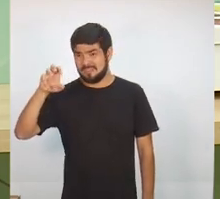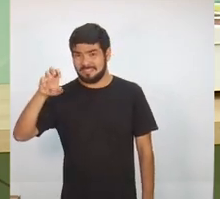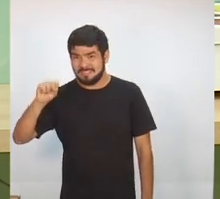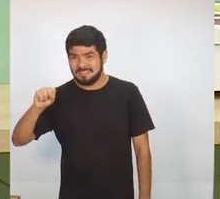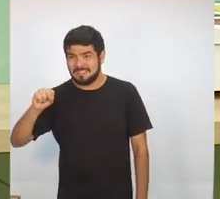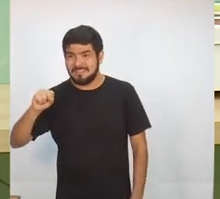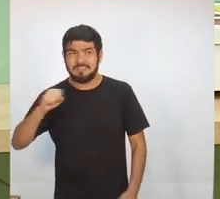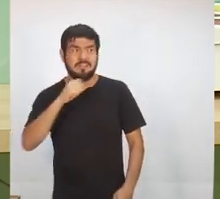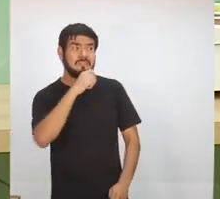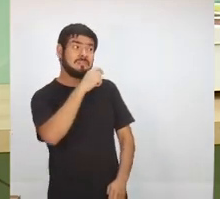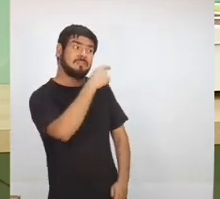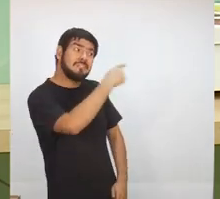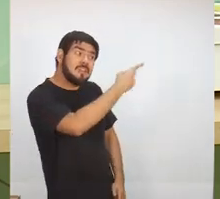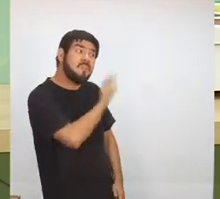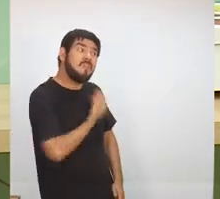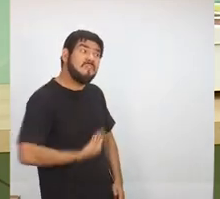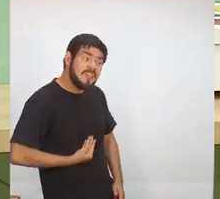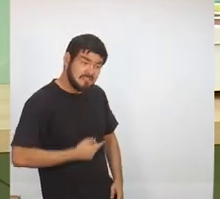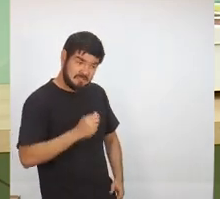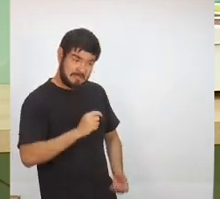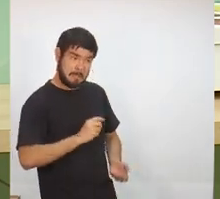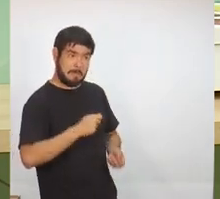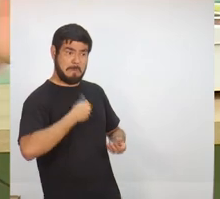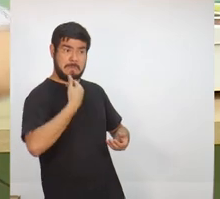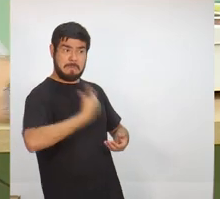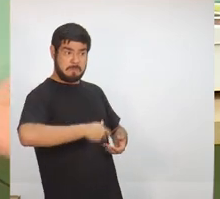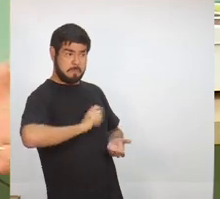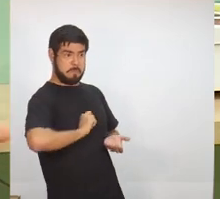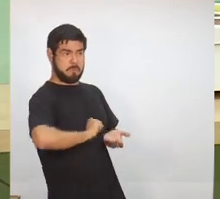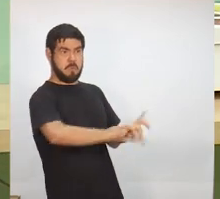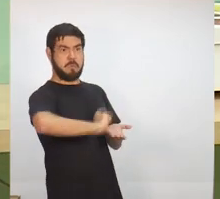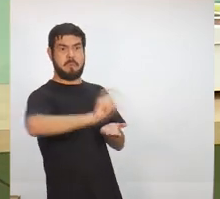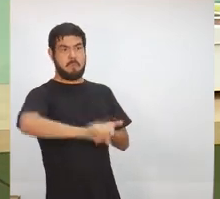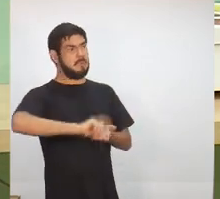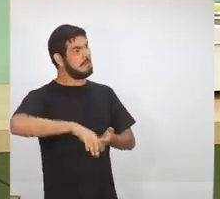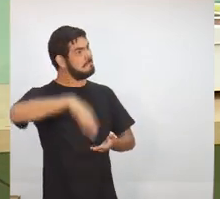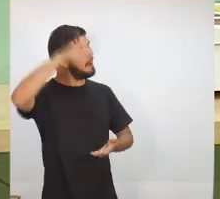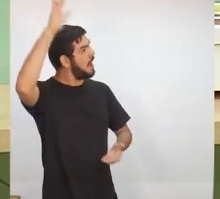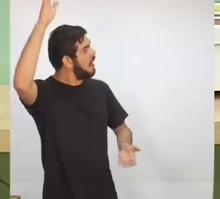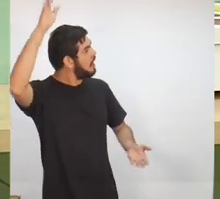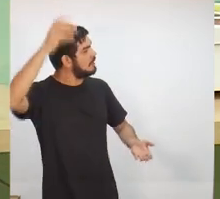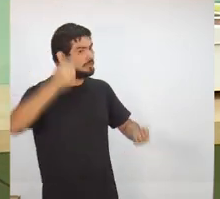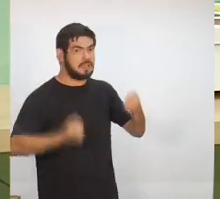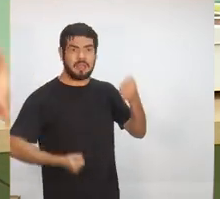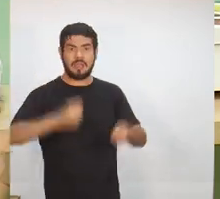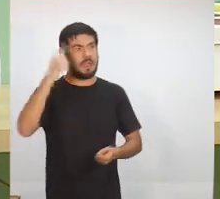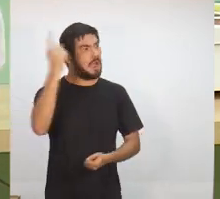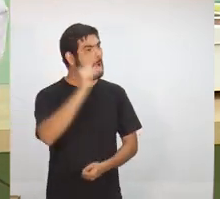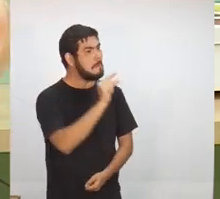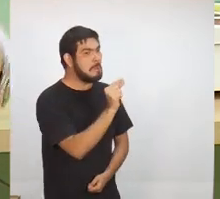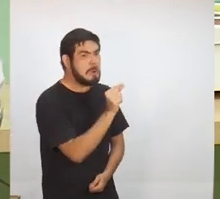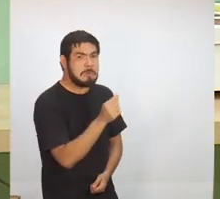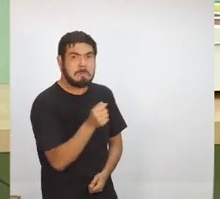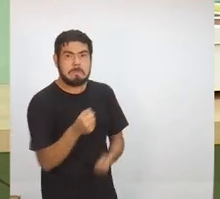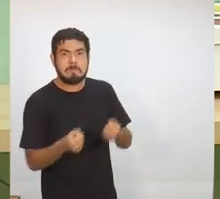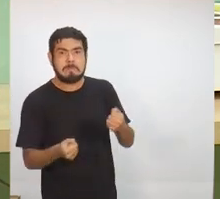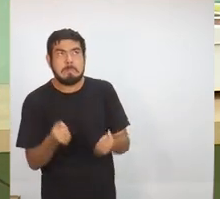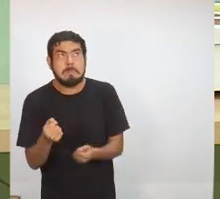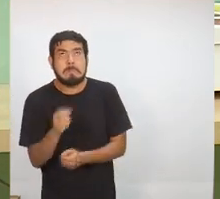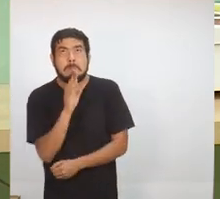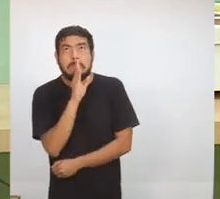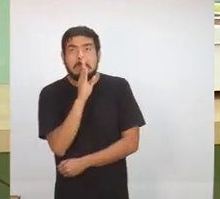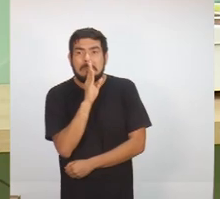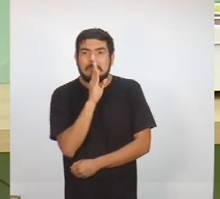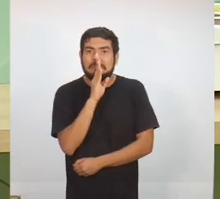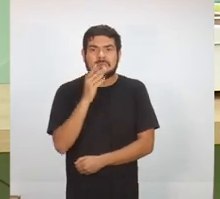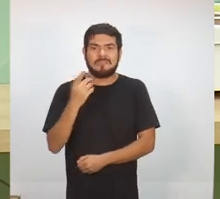4 meses, você gastou muito mais do que isso. E não tinha viaturas rodando. Pelo contrário, viaturas descaracterizadas.